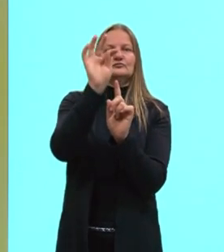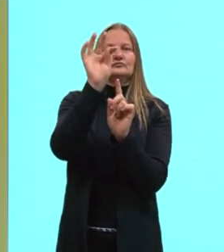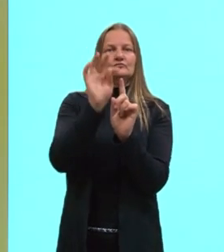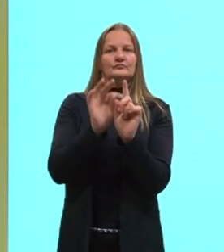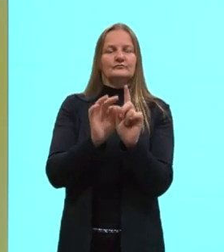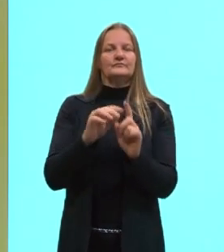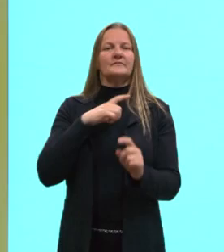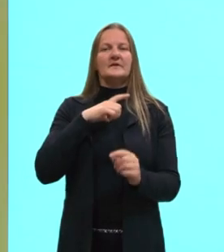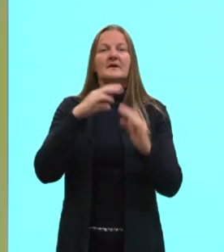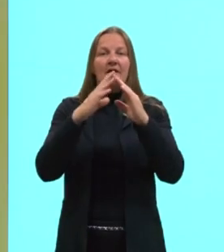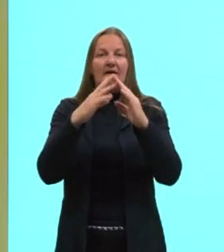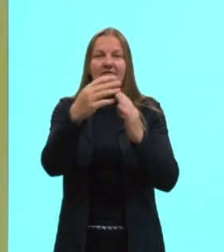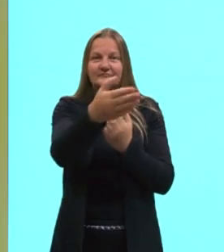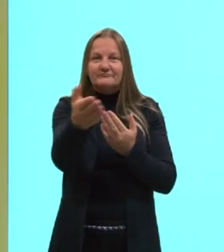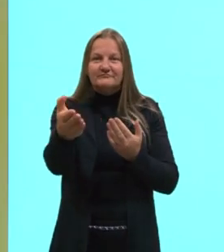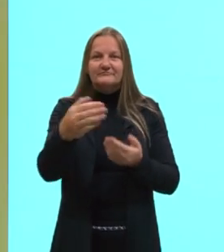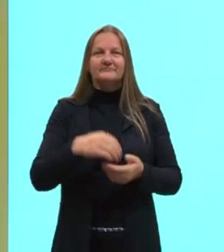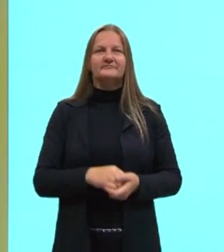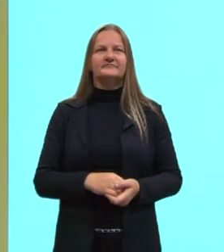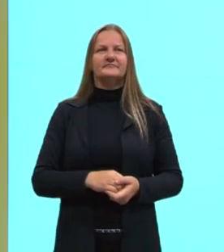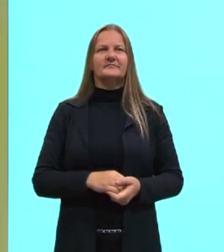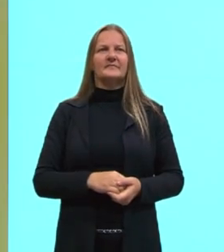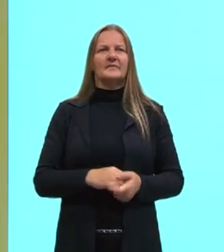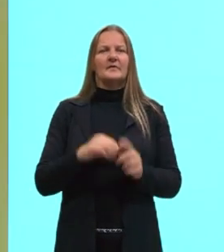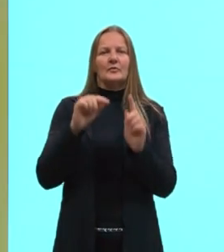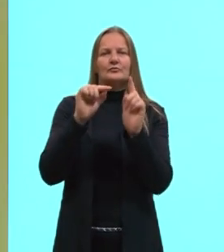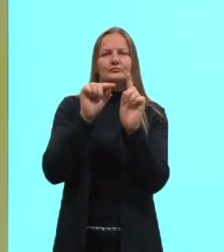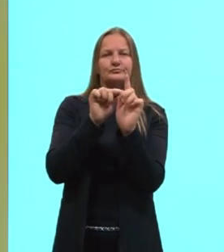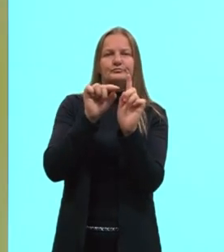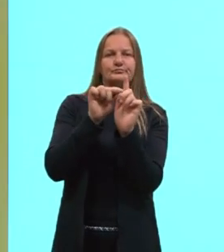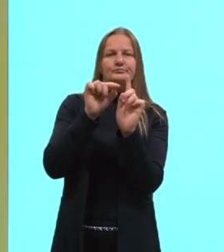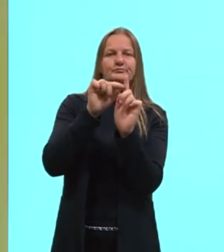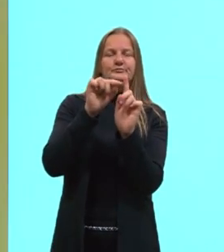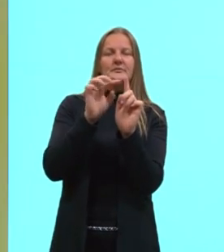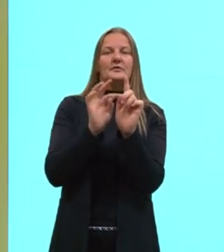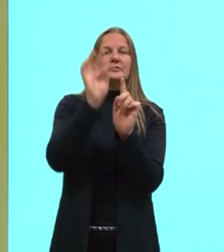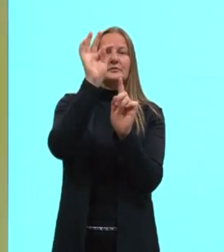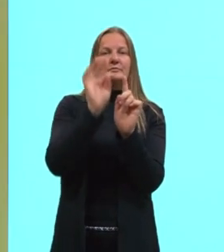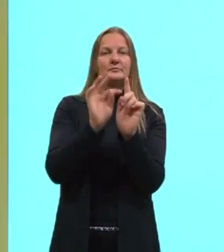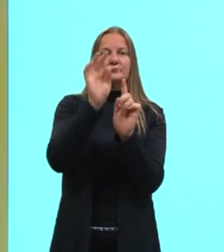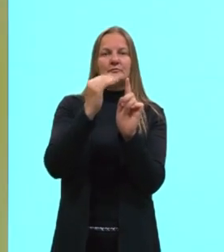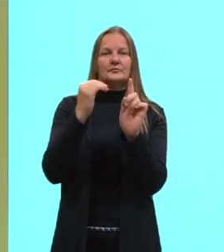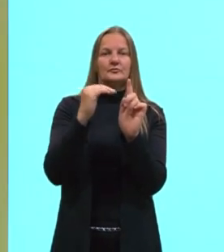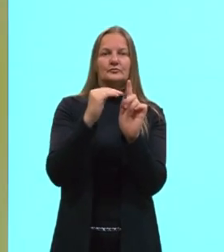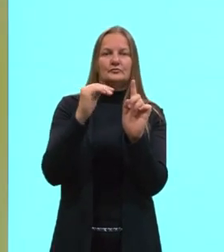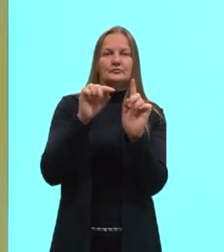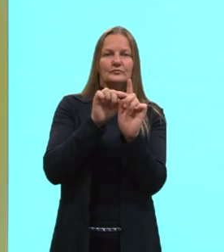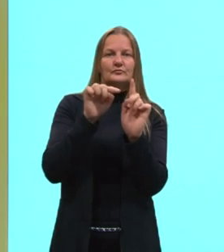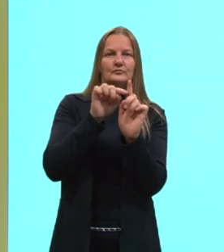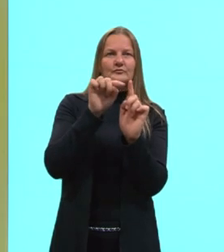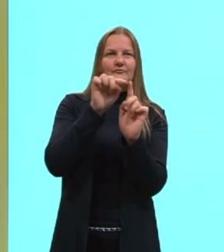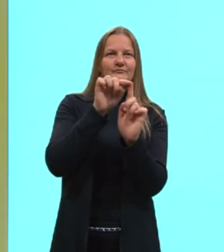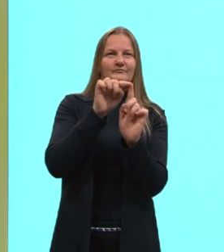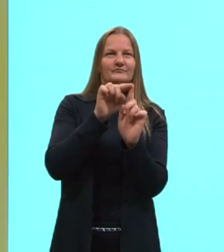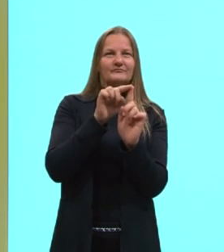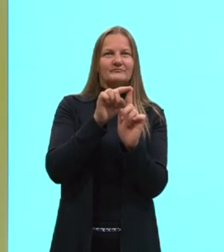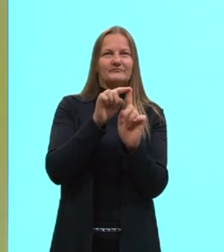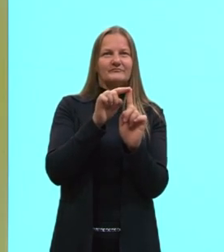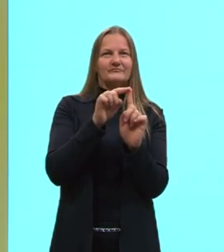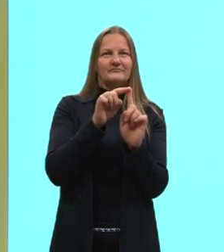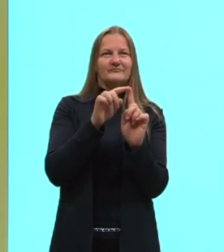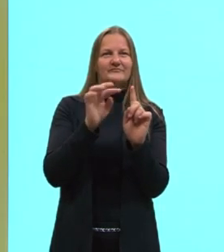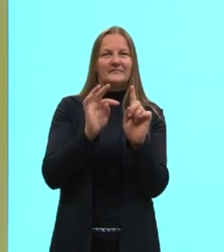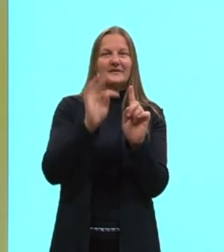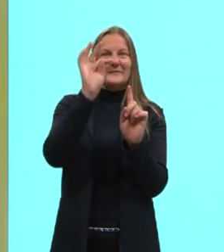na casa de vocês, ele marca uma determinada temperatura. Aqui ele já está um pouquinho com a temperatura